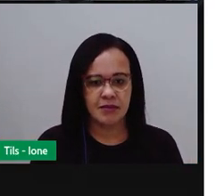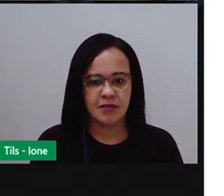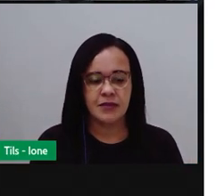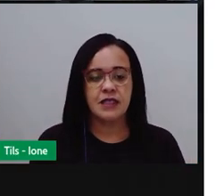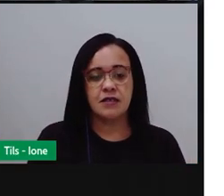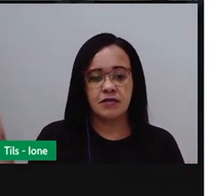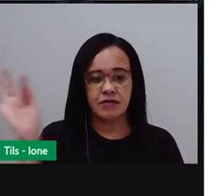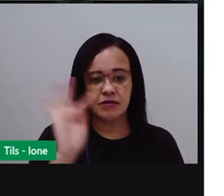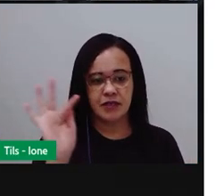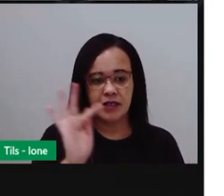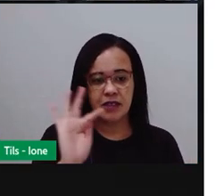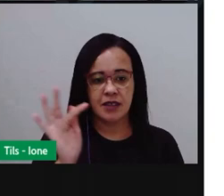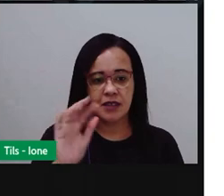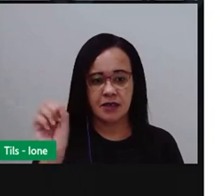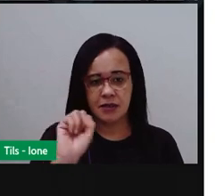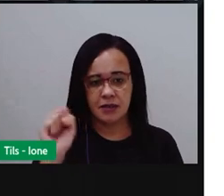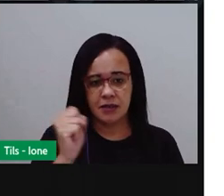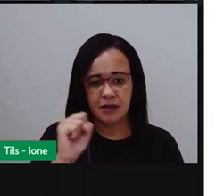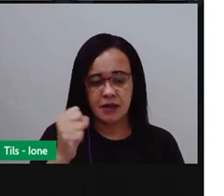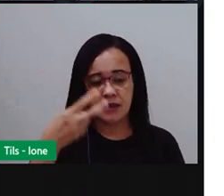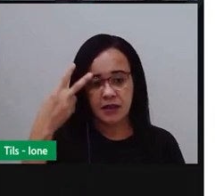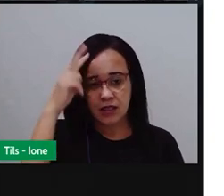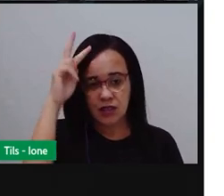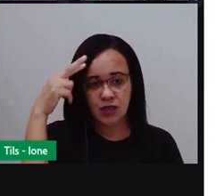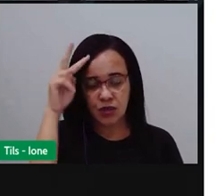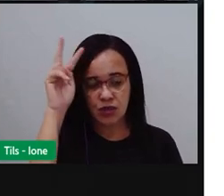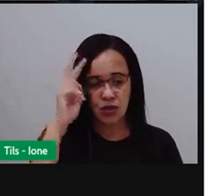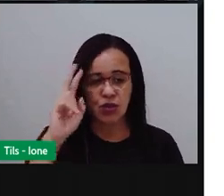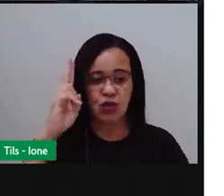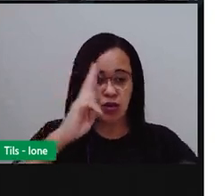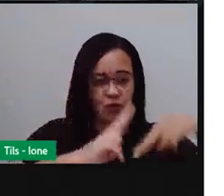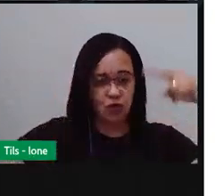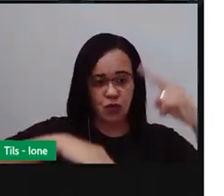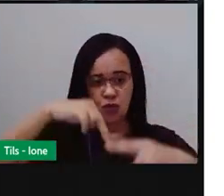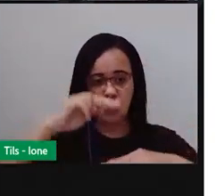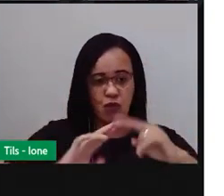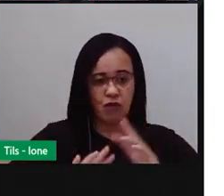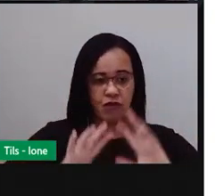Feira em História, o São João Antigamente.